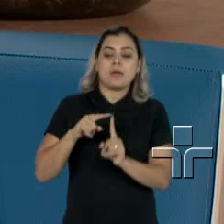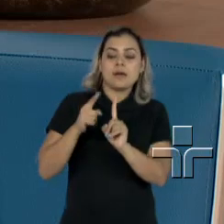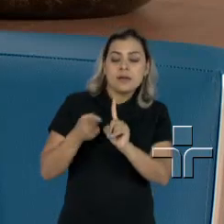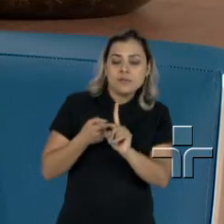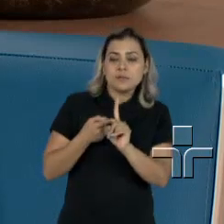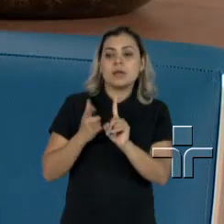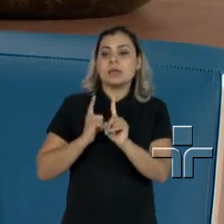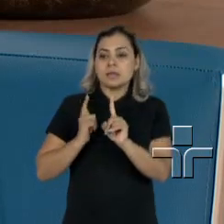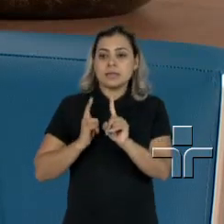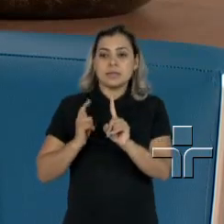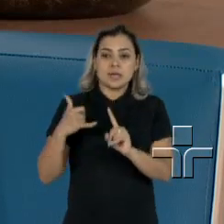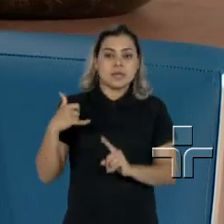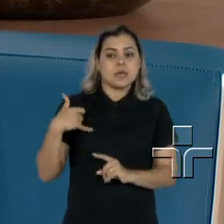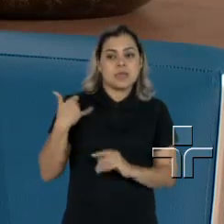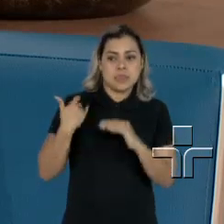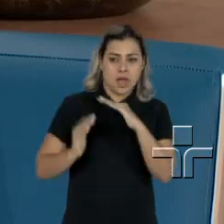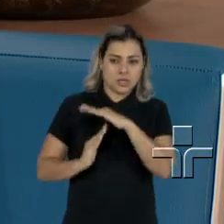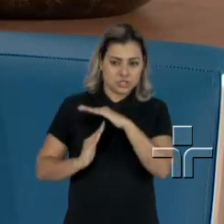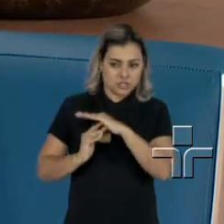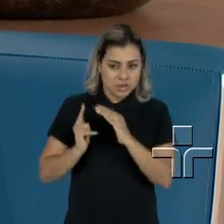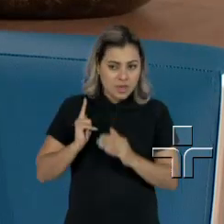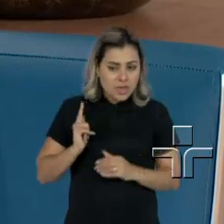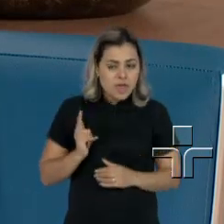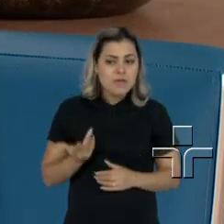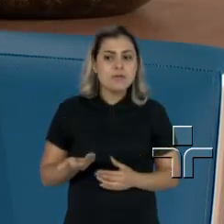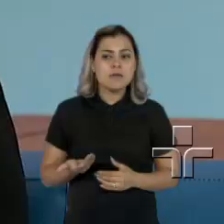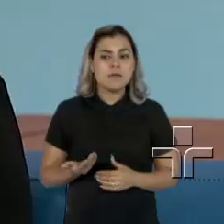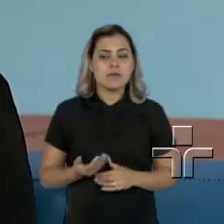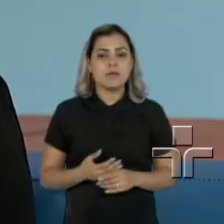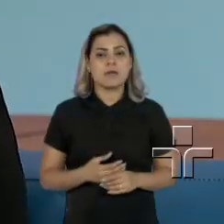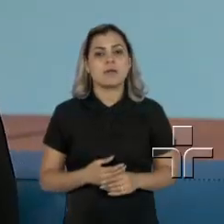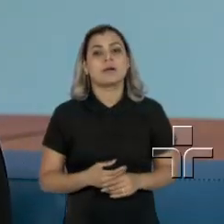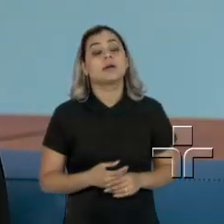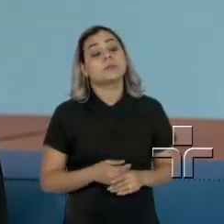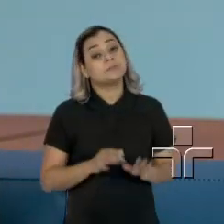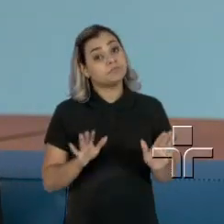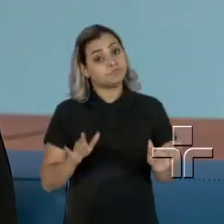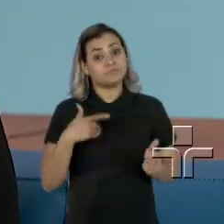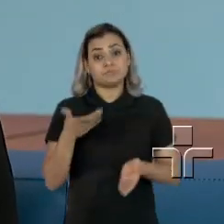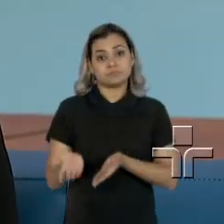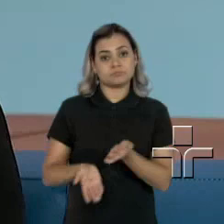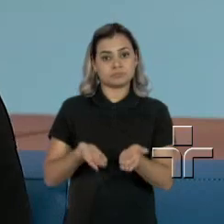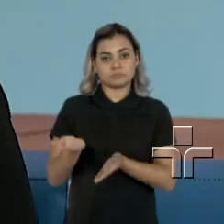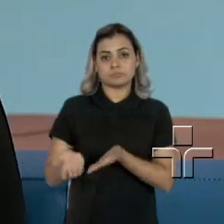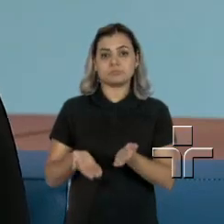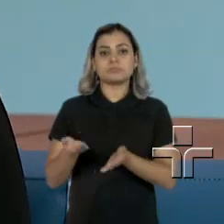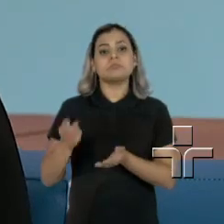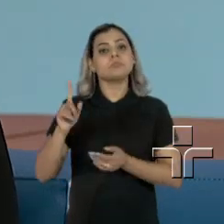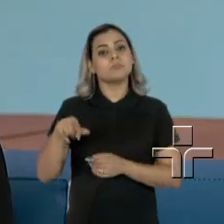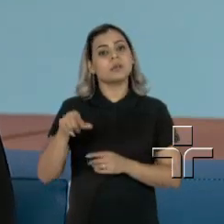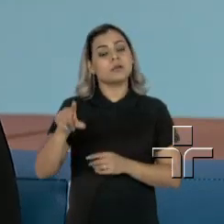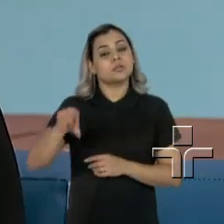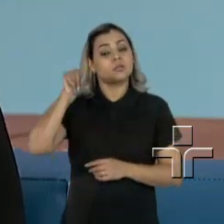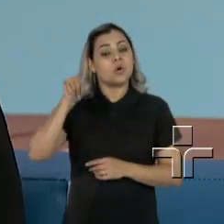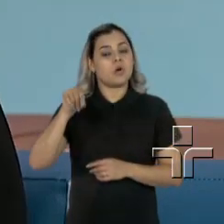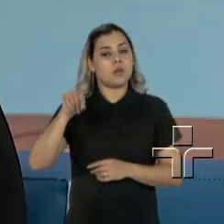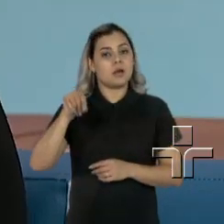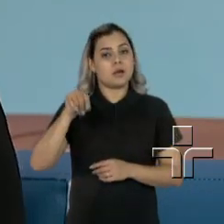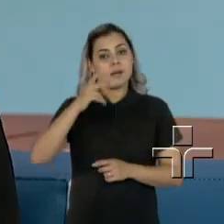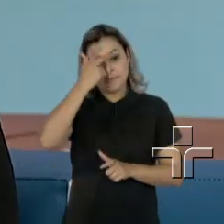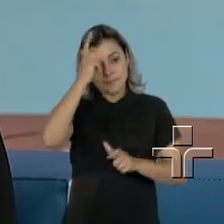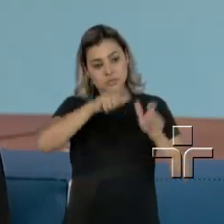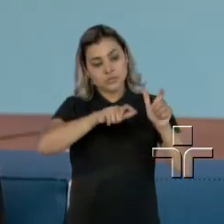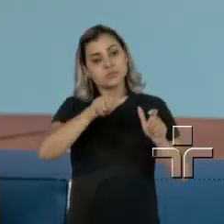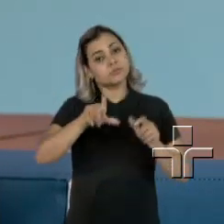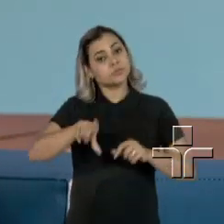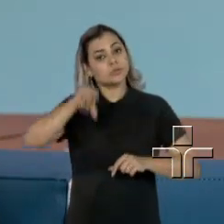existe alguma idade limite? Então, o tratamento, ele é uma opção da paciente e inclusive